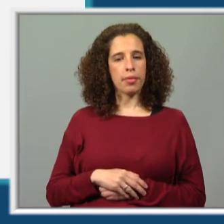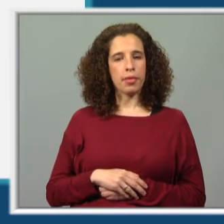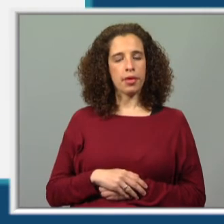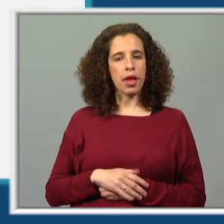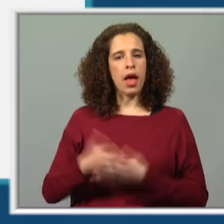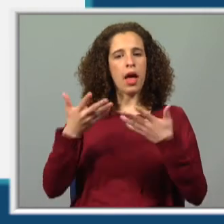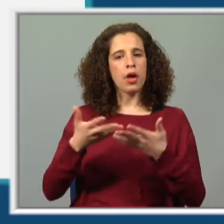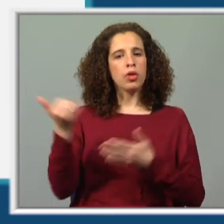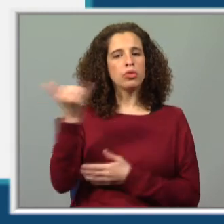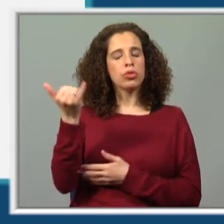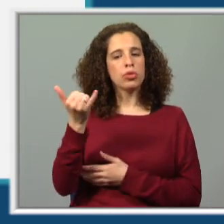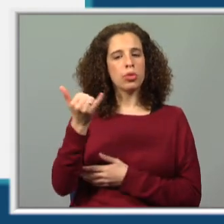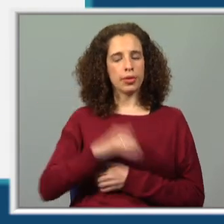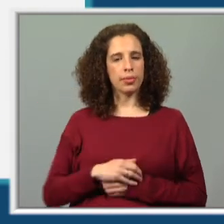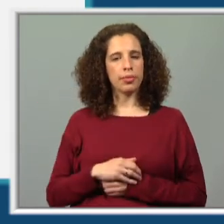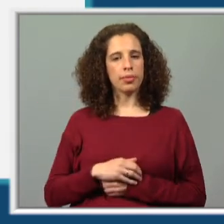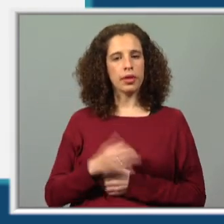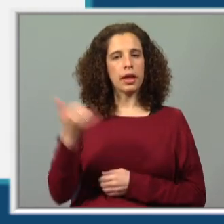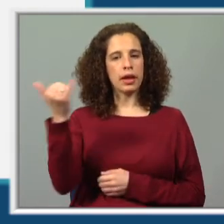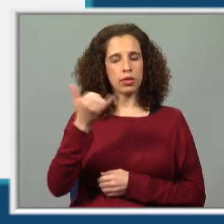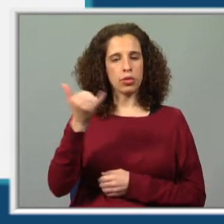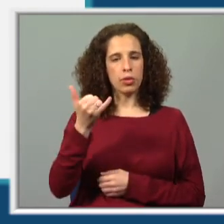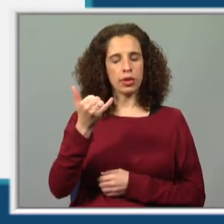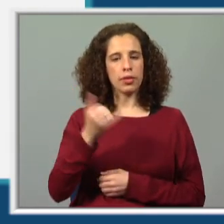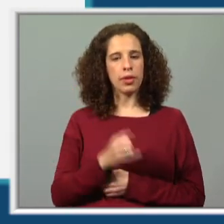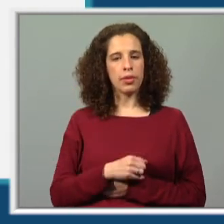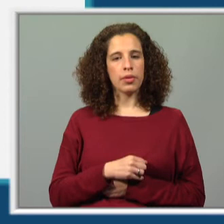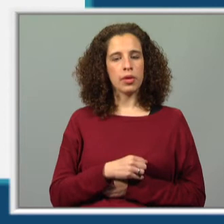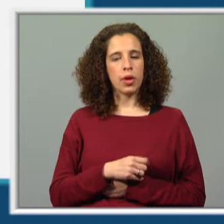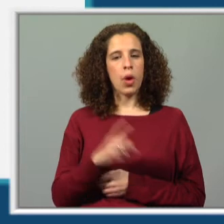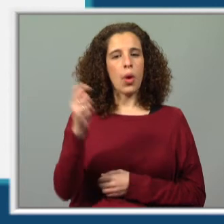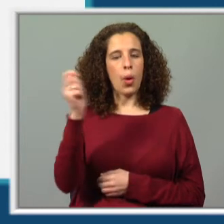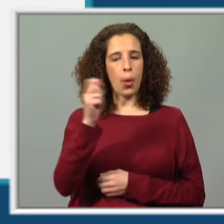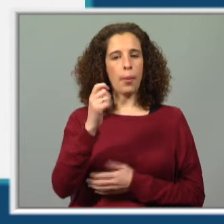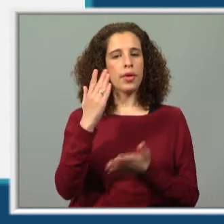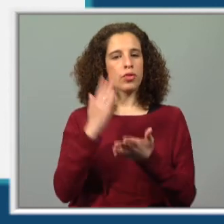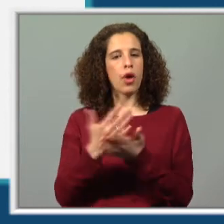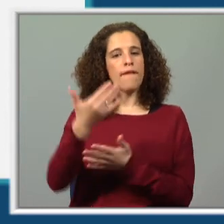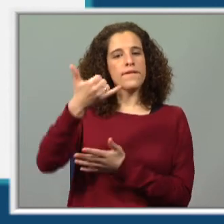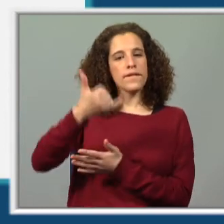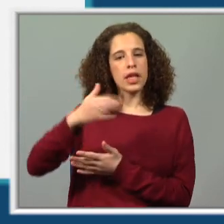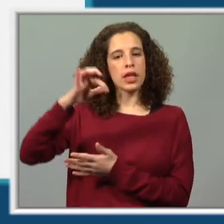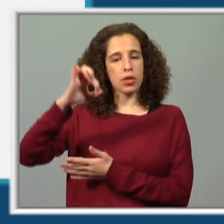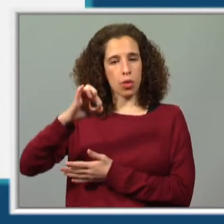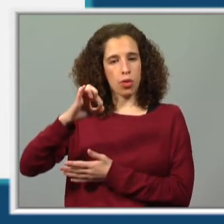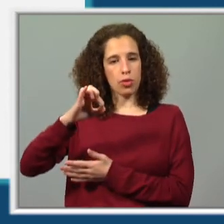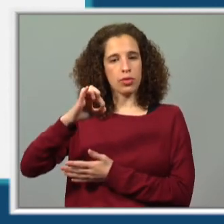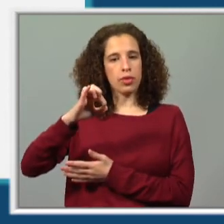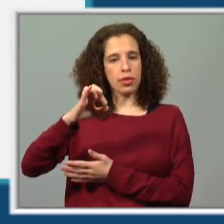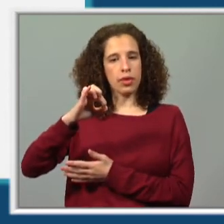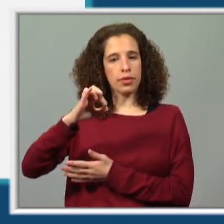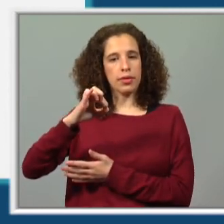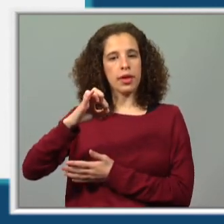Agora a segunda questão. A segunda questão é, qual o mês que só tem vinte e oito e